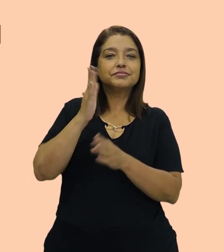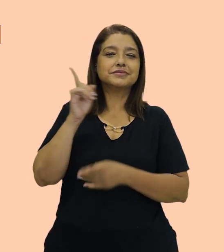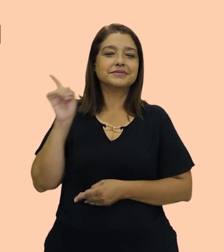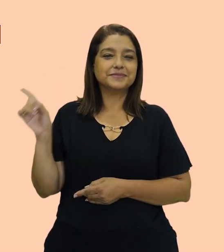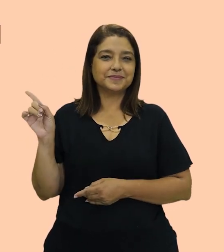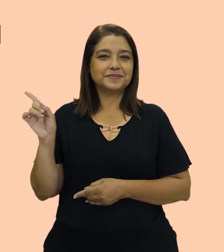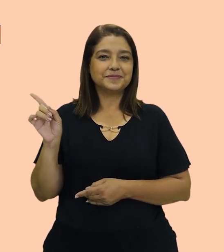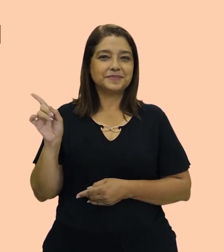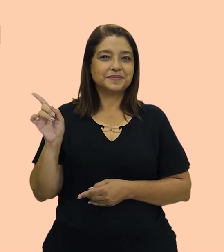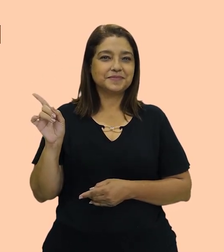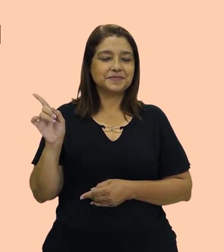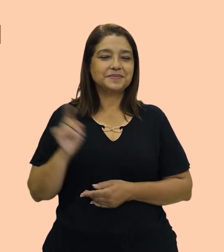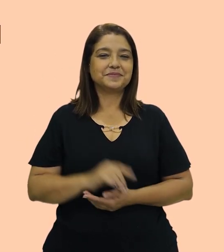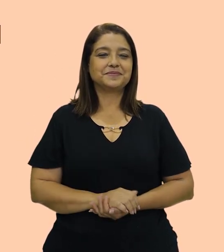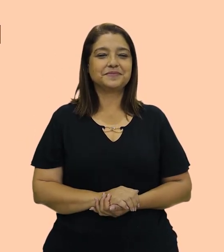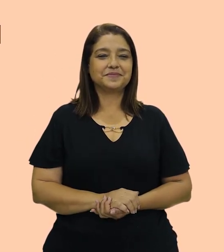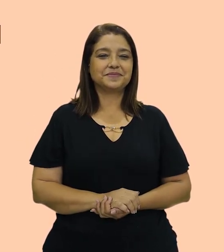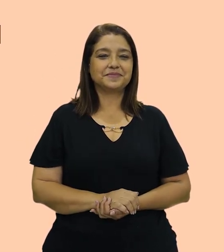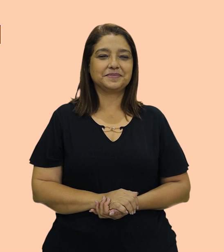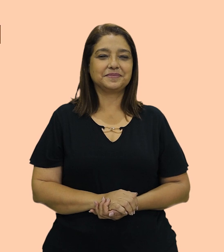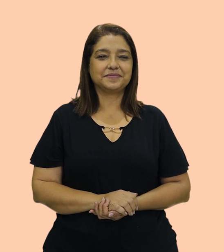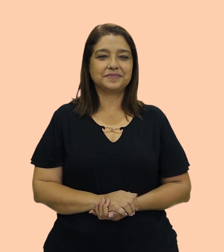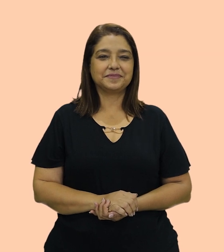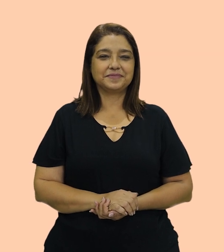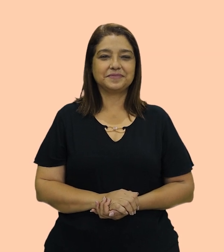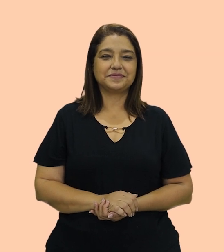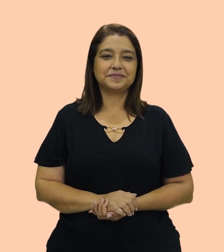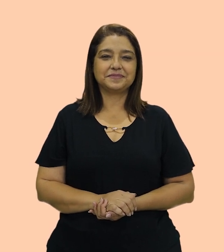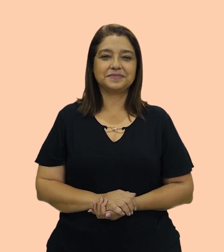os relatives. Vamos lá?